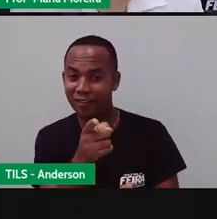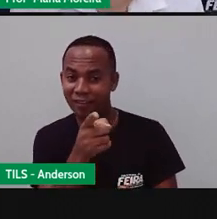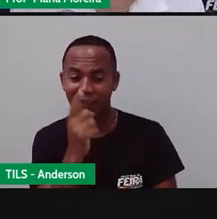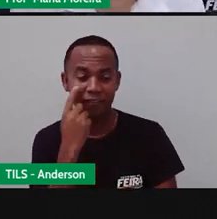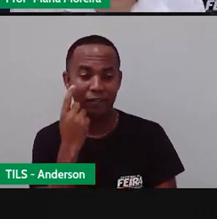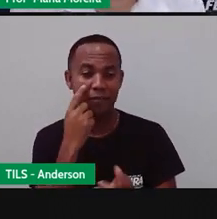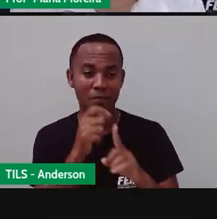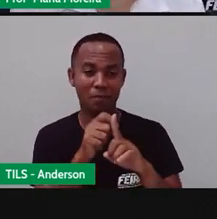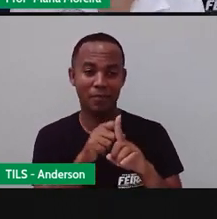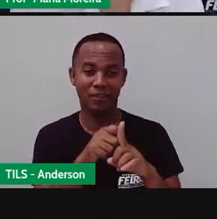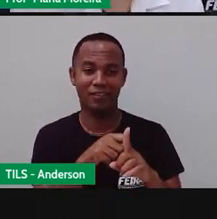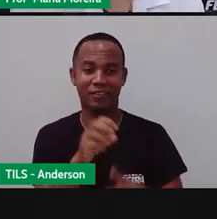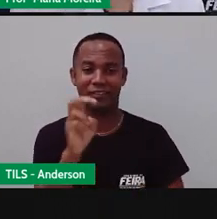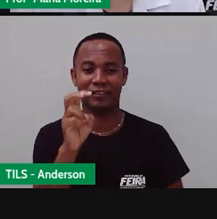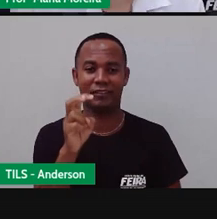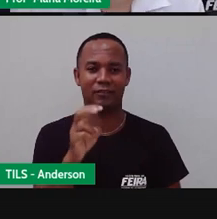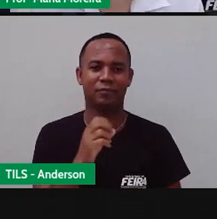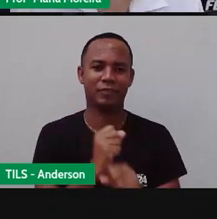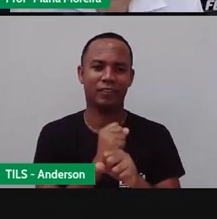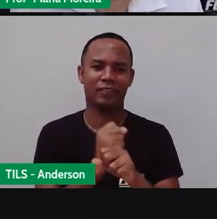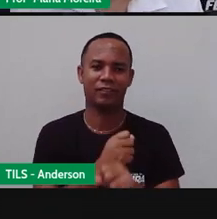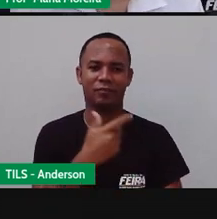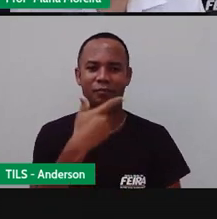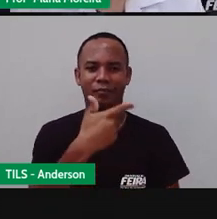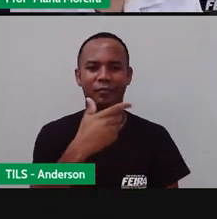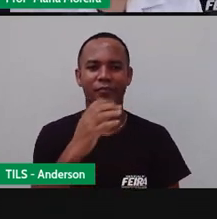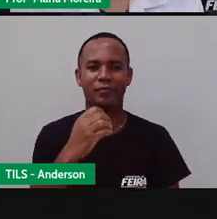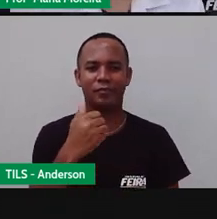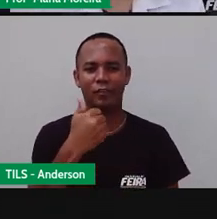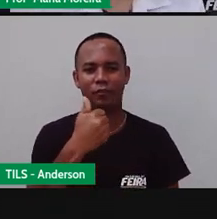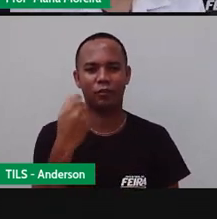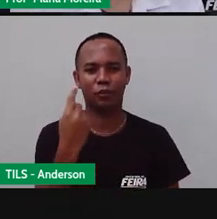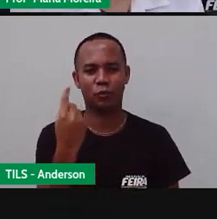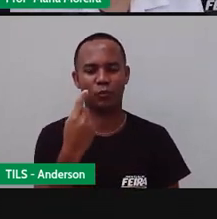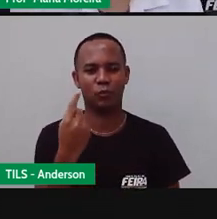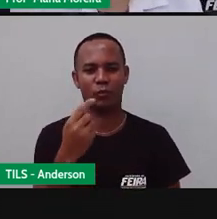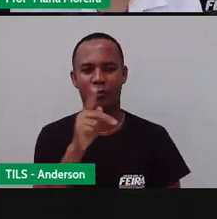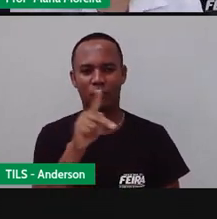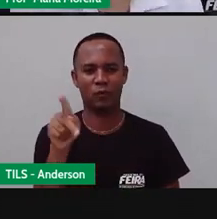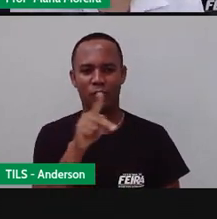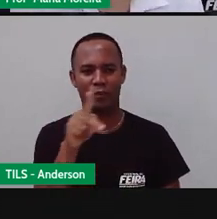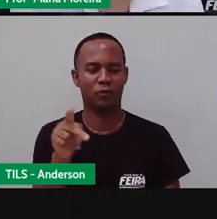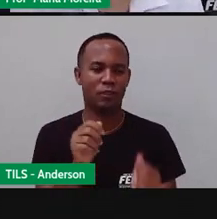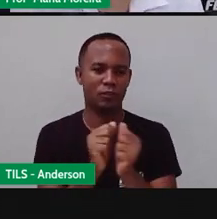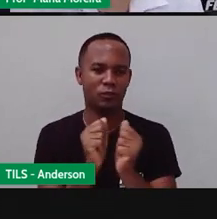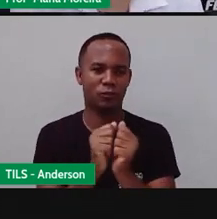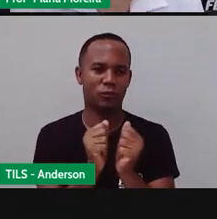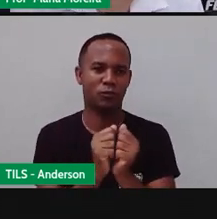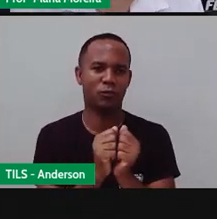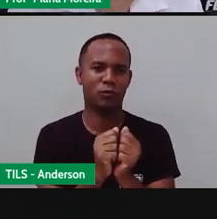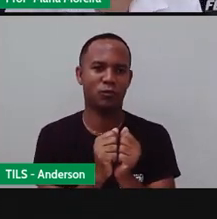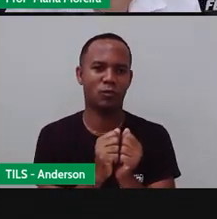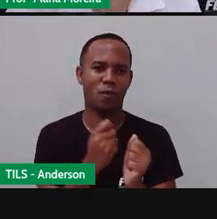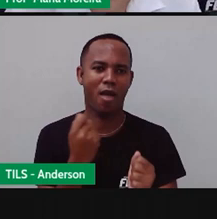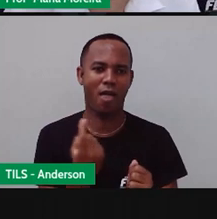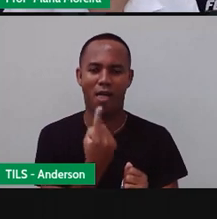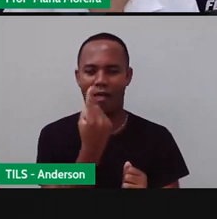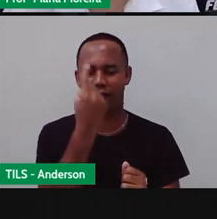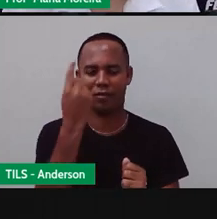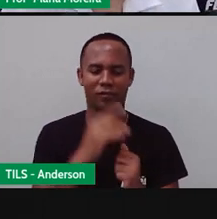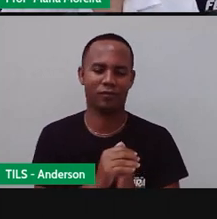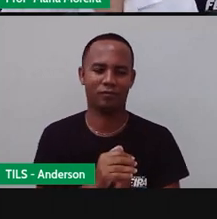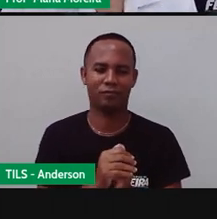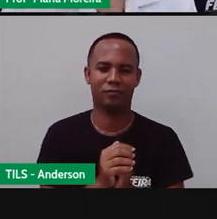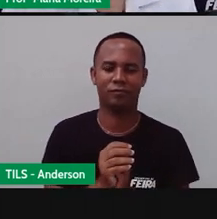31 do mês 5 de 2021. Pró, Maria e Anderson, pra mais uma aula aí com vocês,